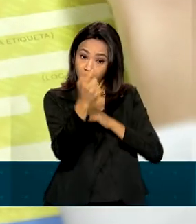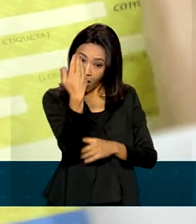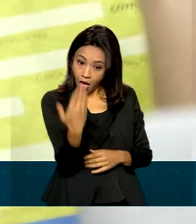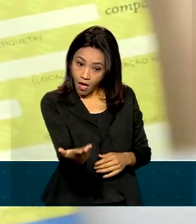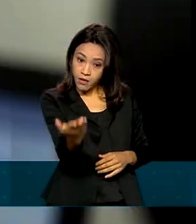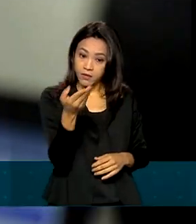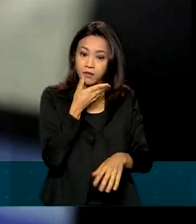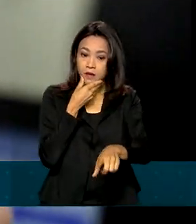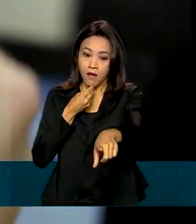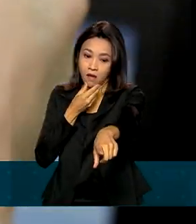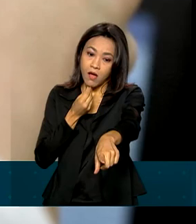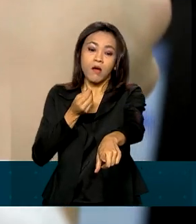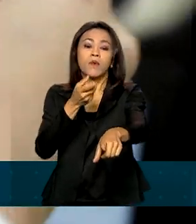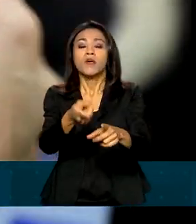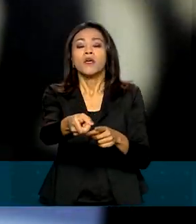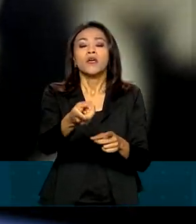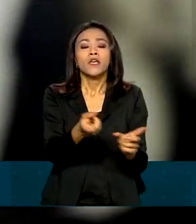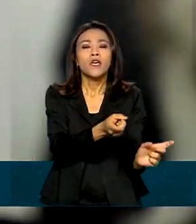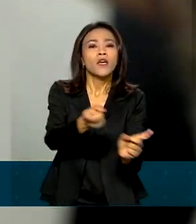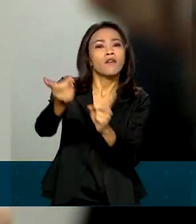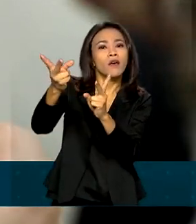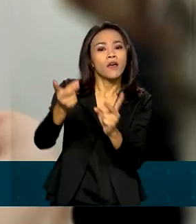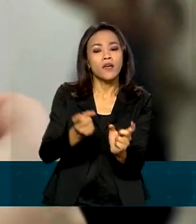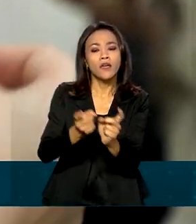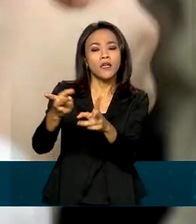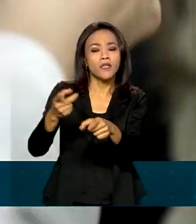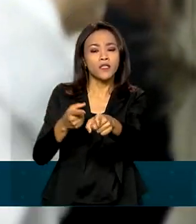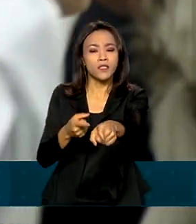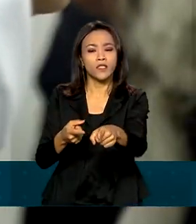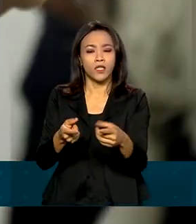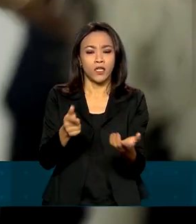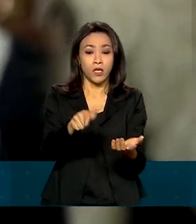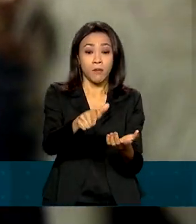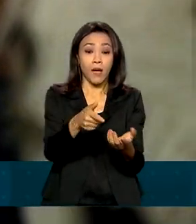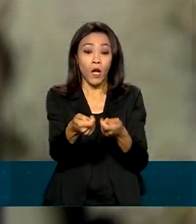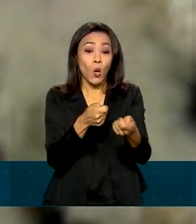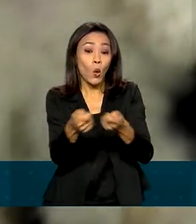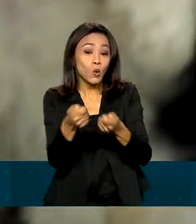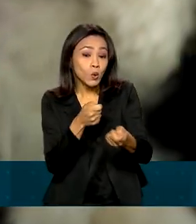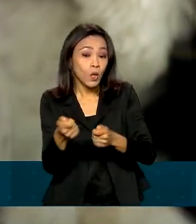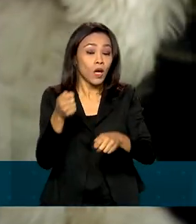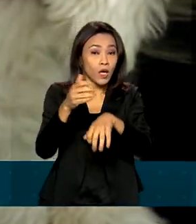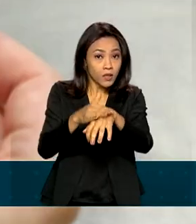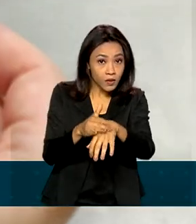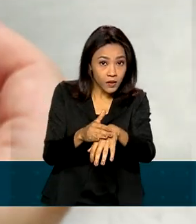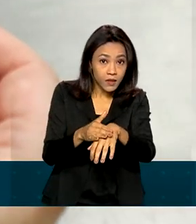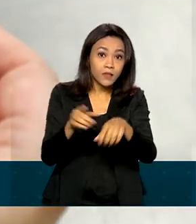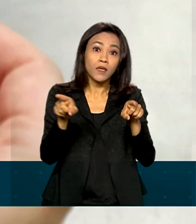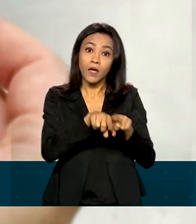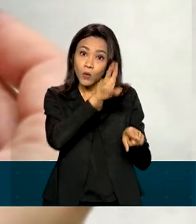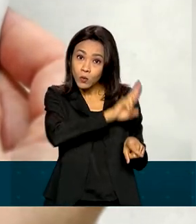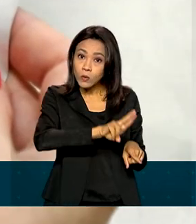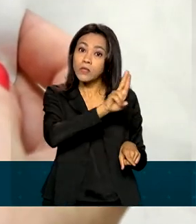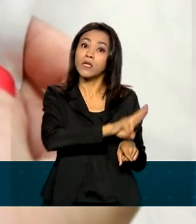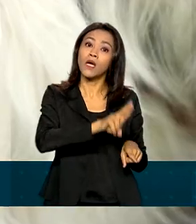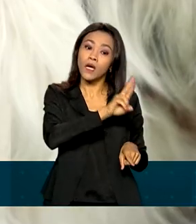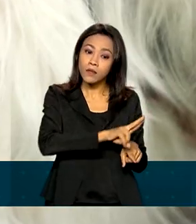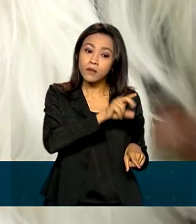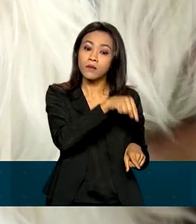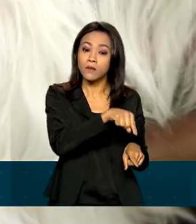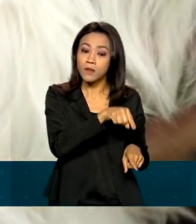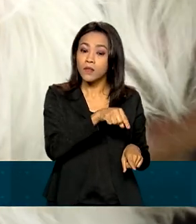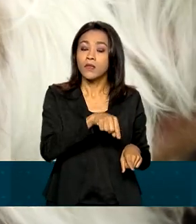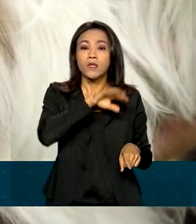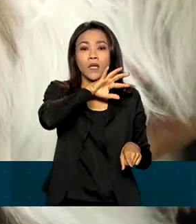fabrica e exporta um aparelho para o controle de zoonoses, muito usado na pecuária. E também um microchip